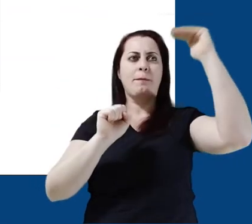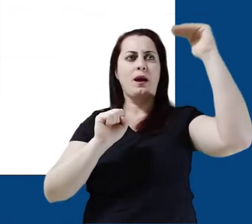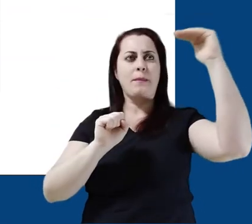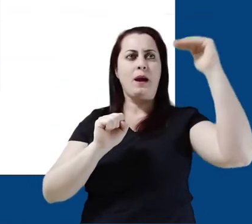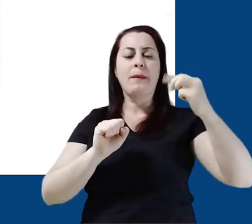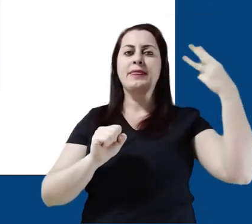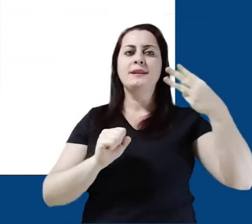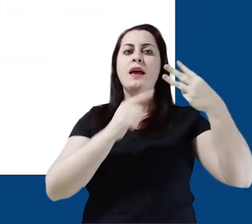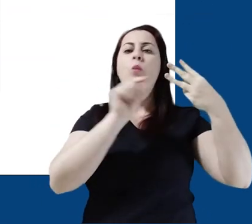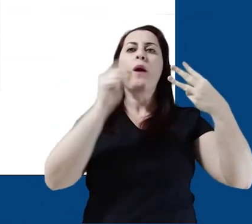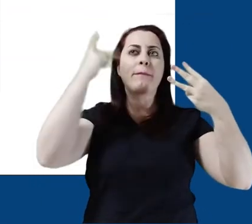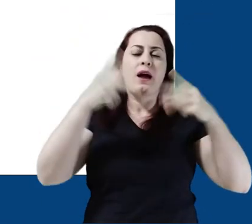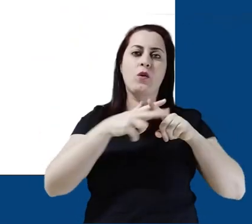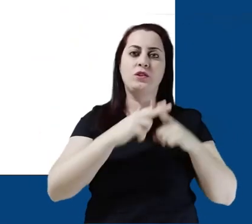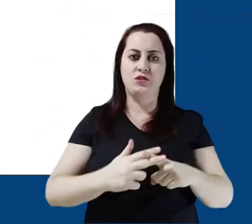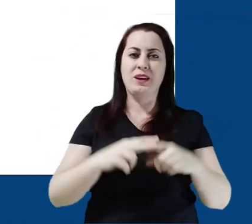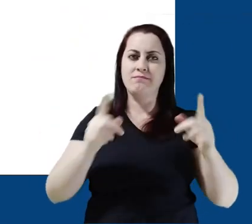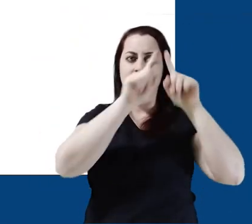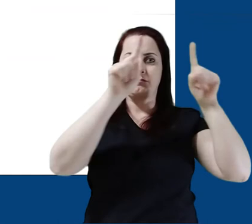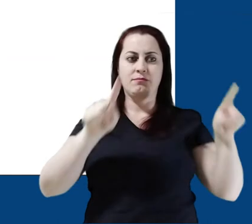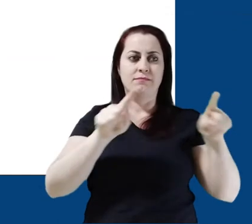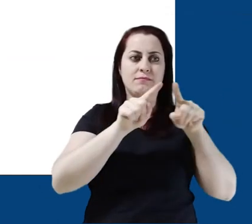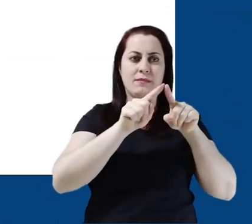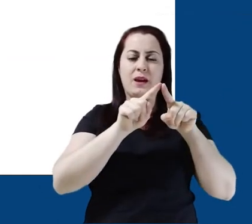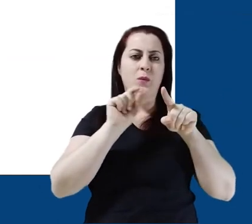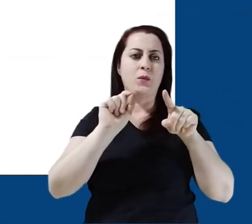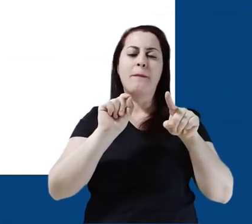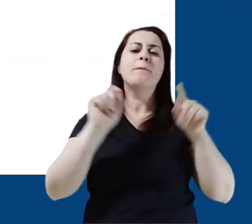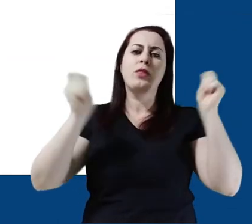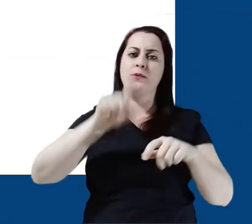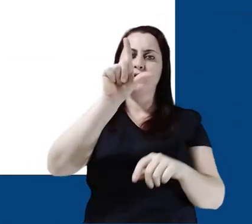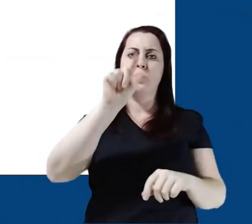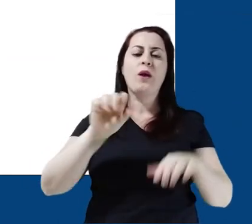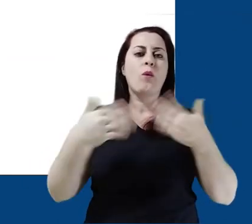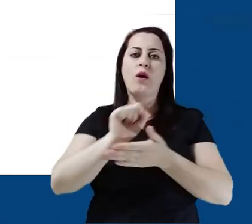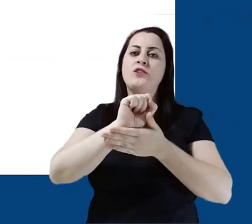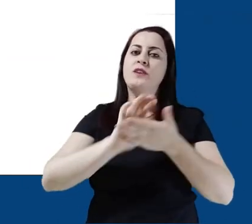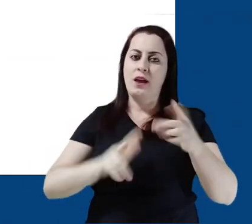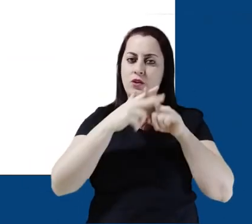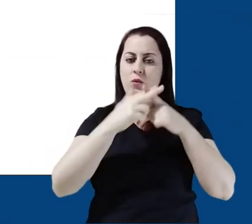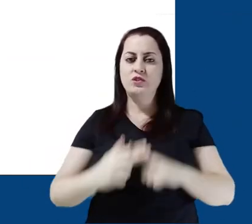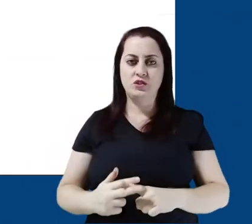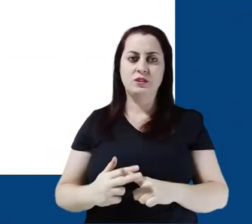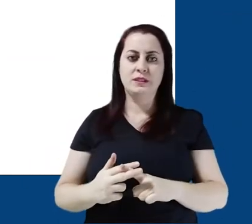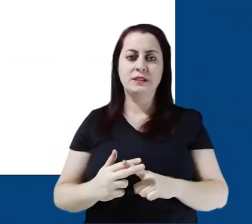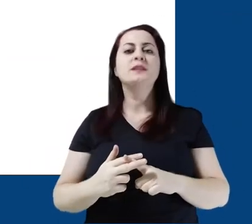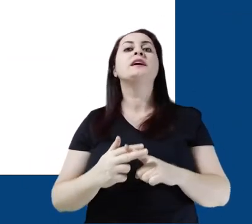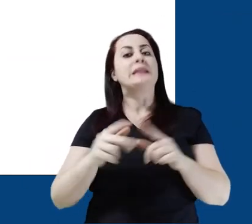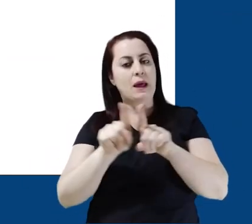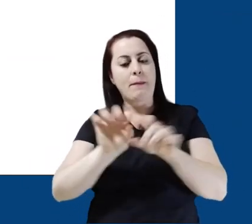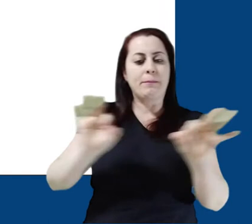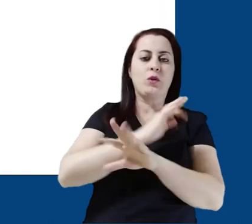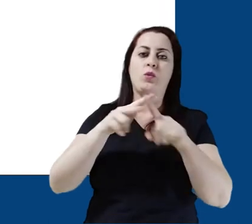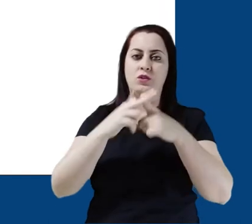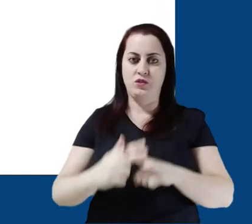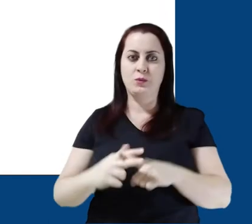o terceiro item, intitulado Para Corrigir. Nesta janela, logo no cabeçalho central, podemos escolher entre as atividades Para Corrigir e